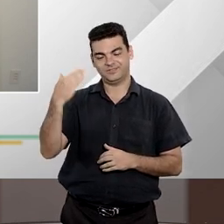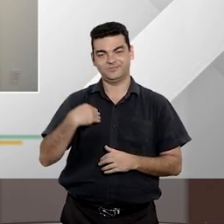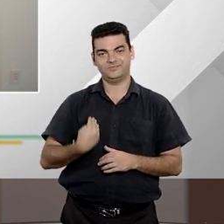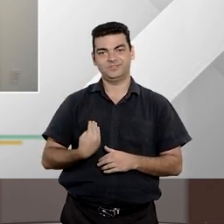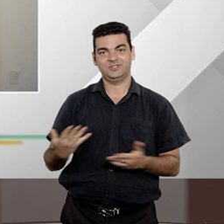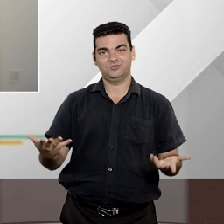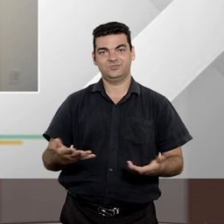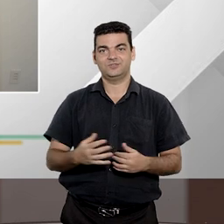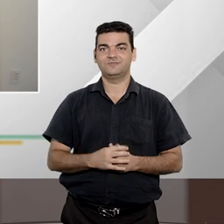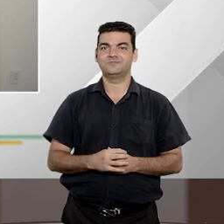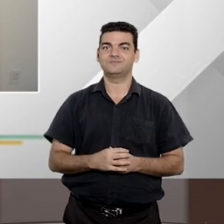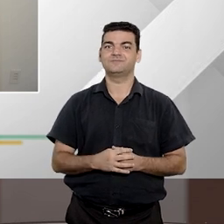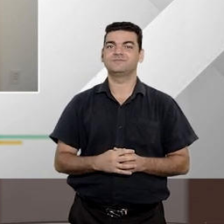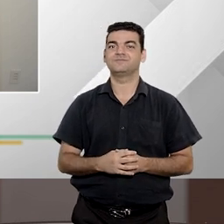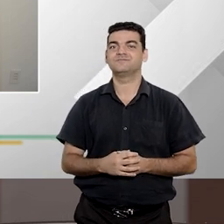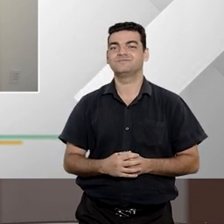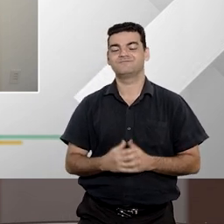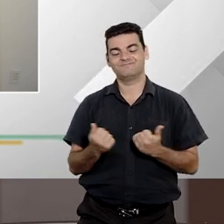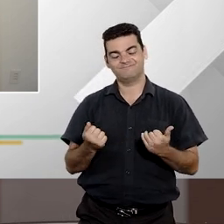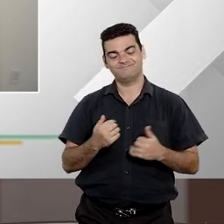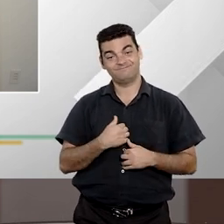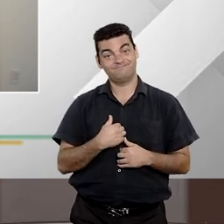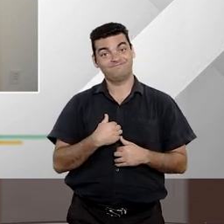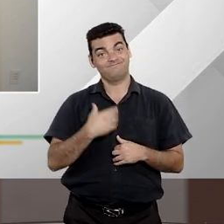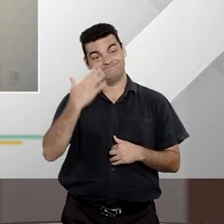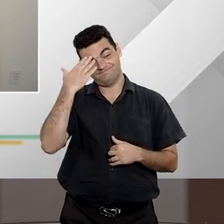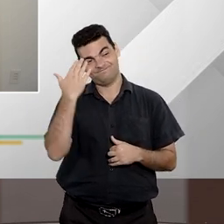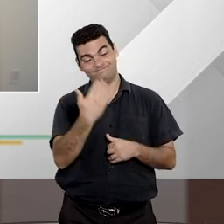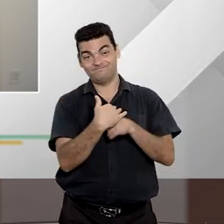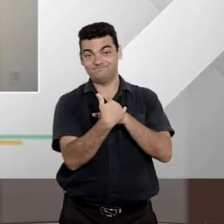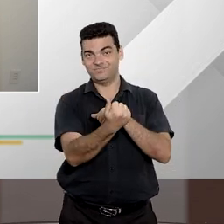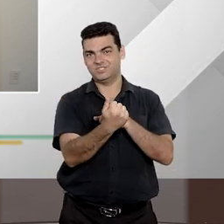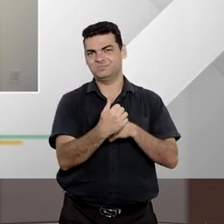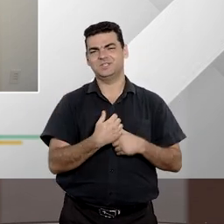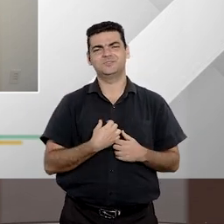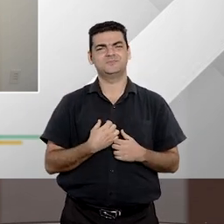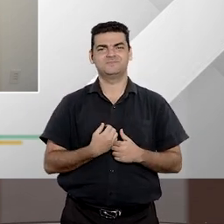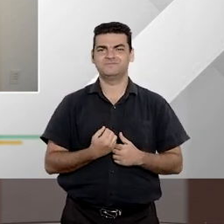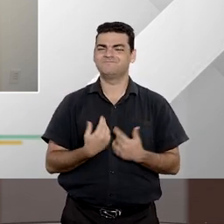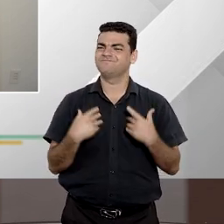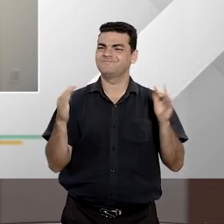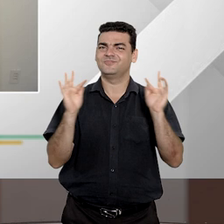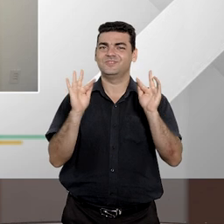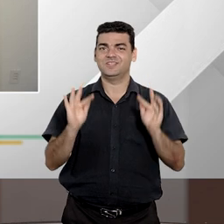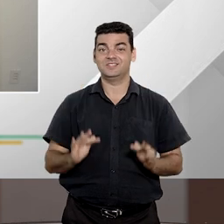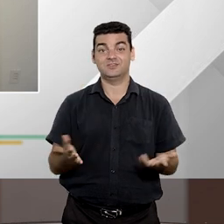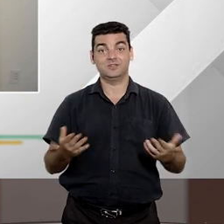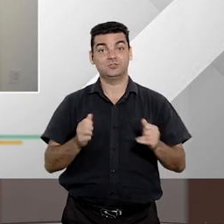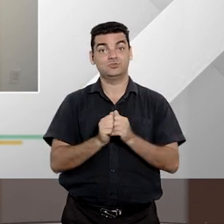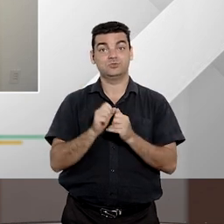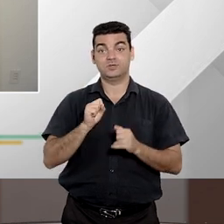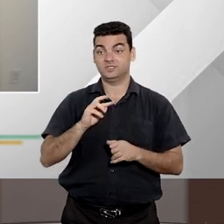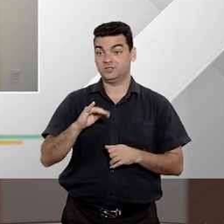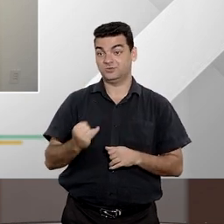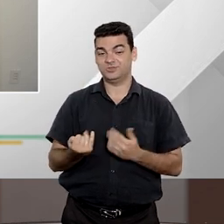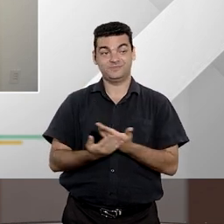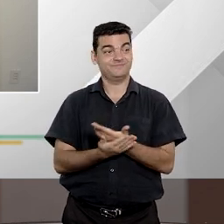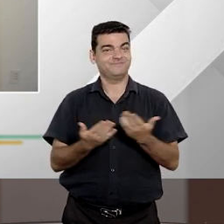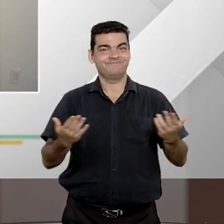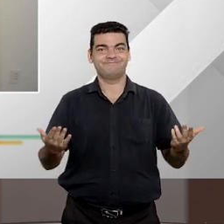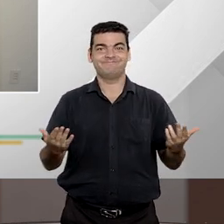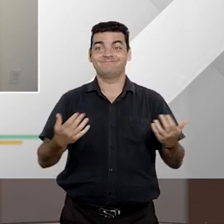Direito. Pô, Fátima, eu que agradeço esse convite maravilhoso. Estar aqui no Tribunal da Cidadania